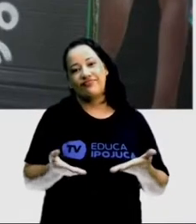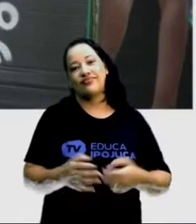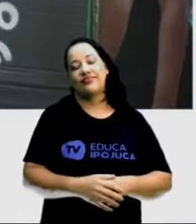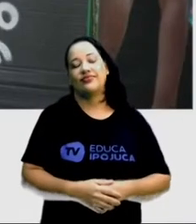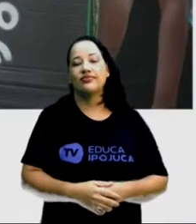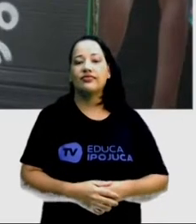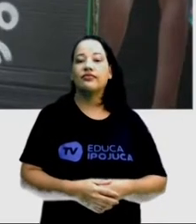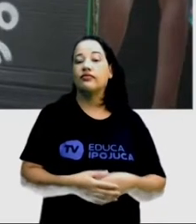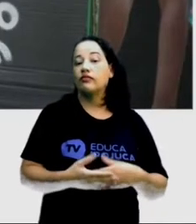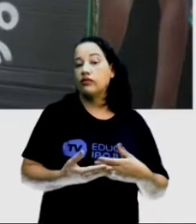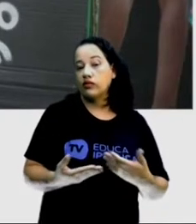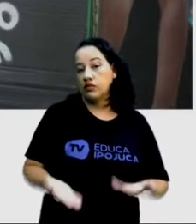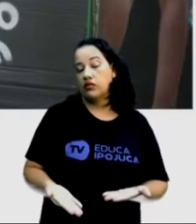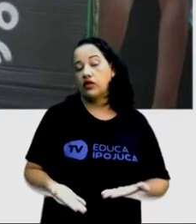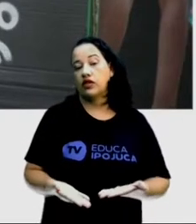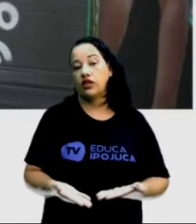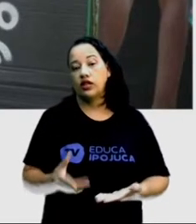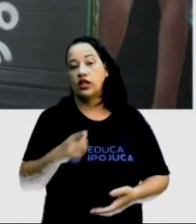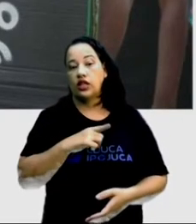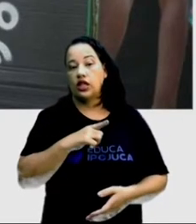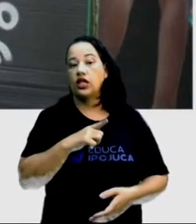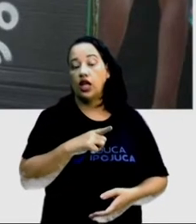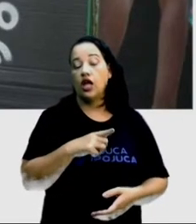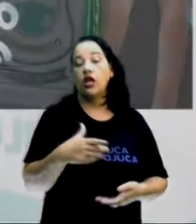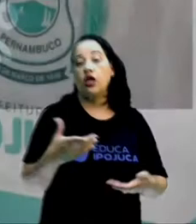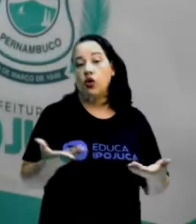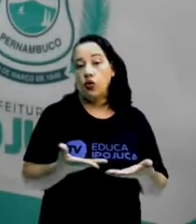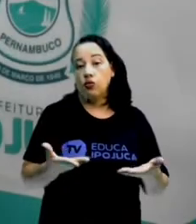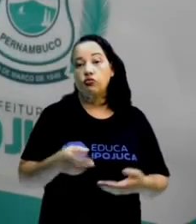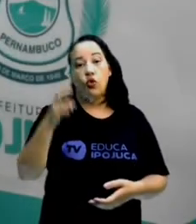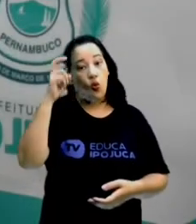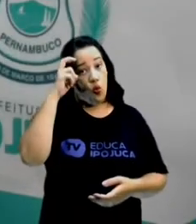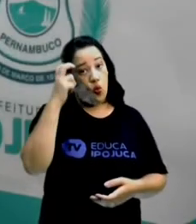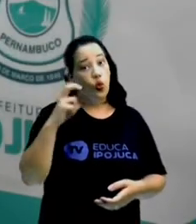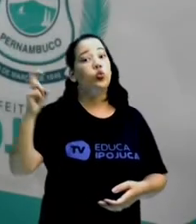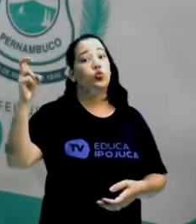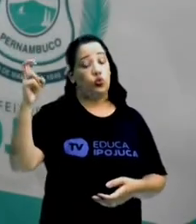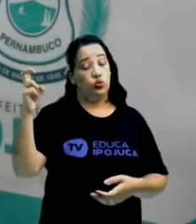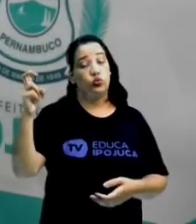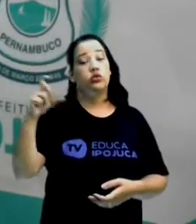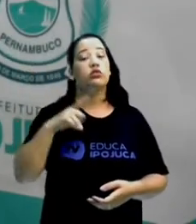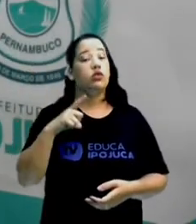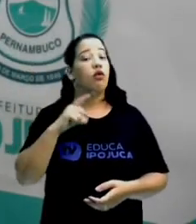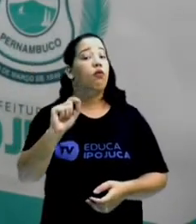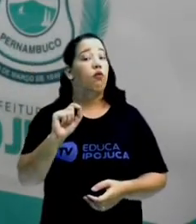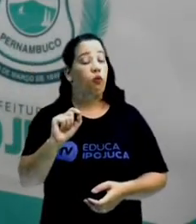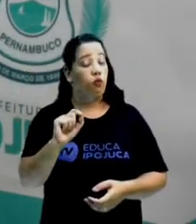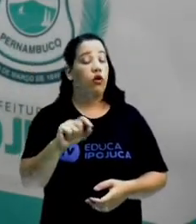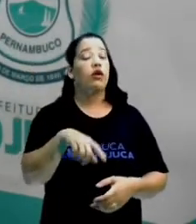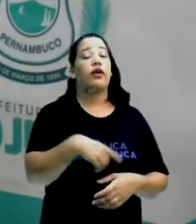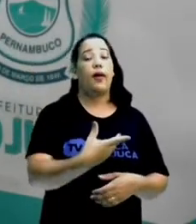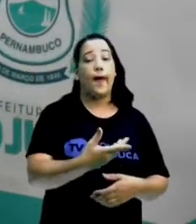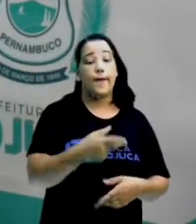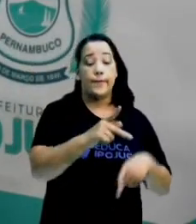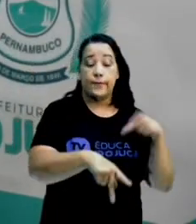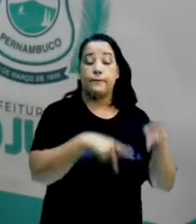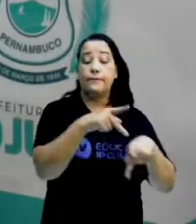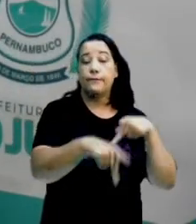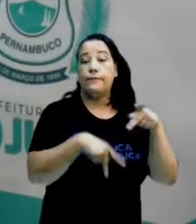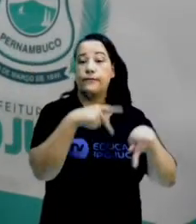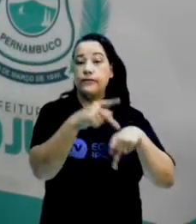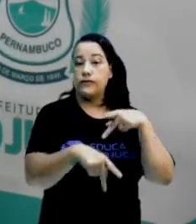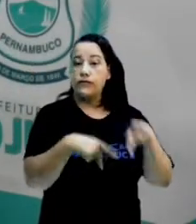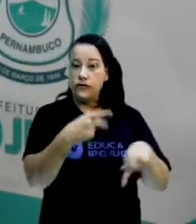A gente tem, dentro da nossa cultura, muito desses povos que foram